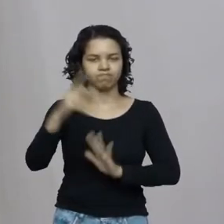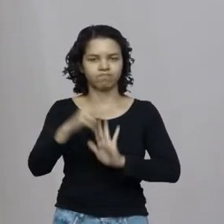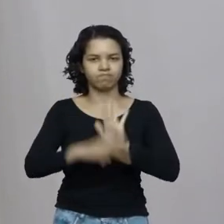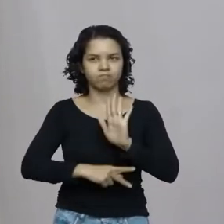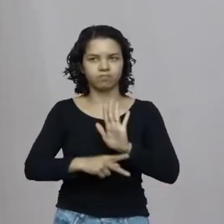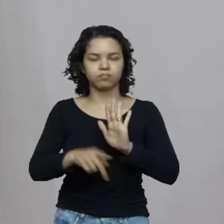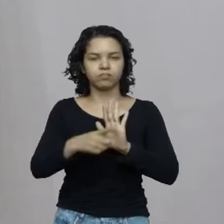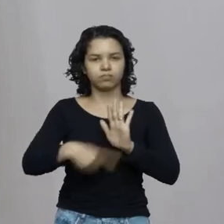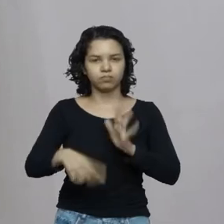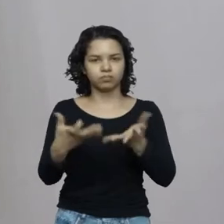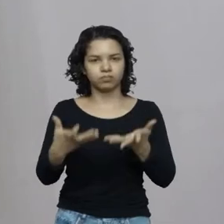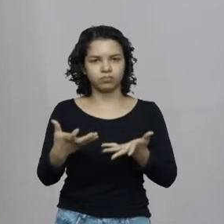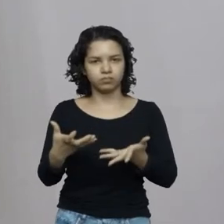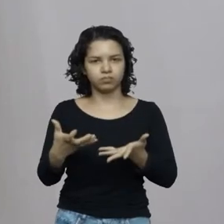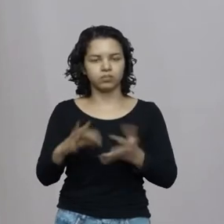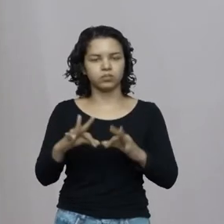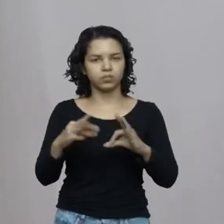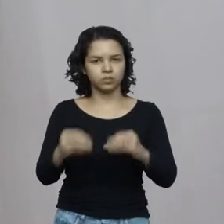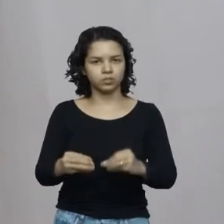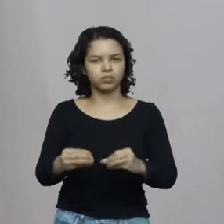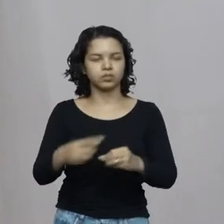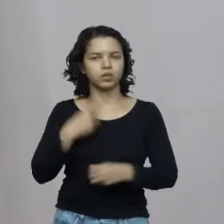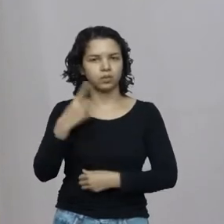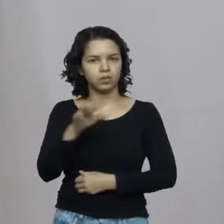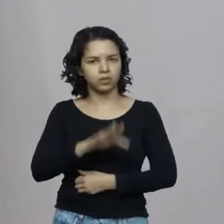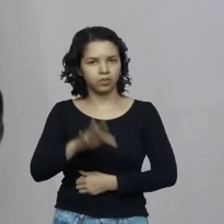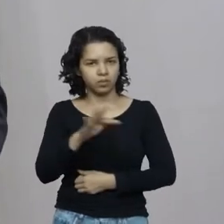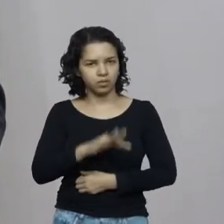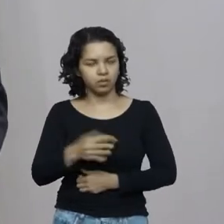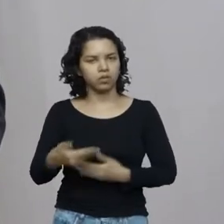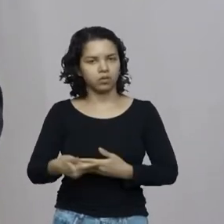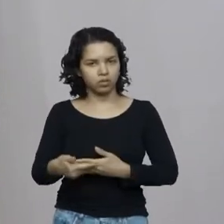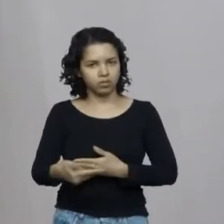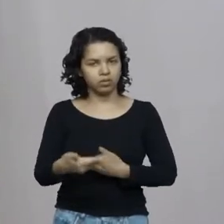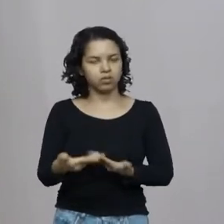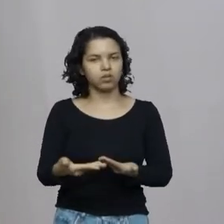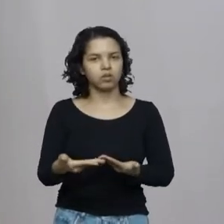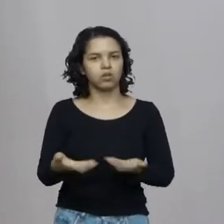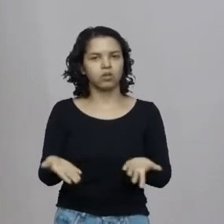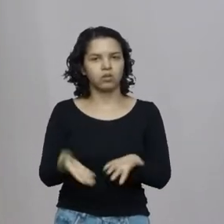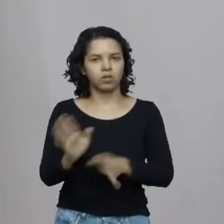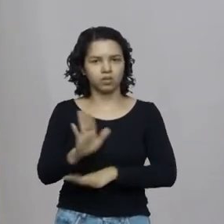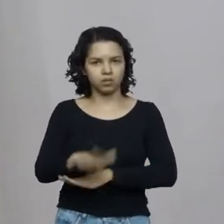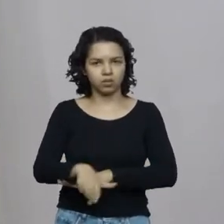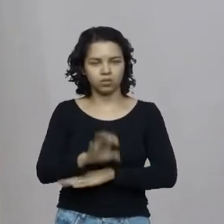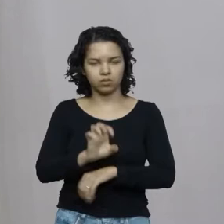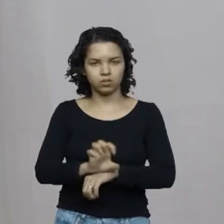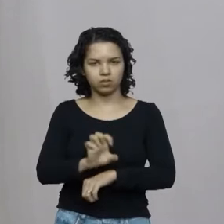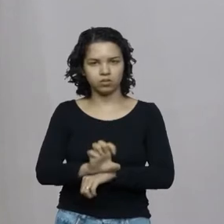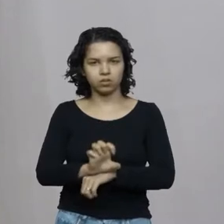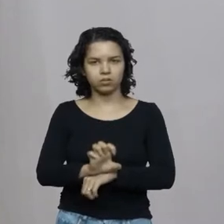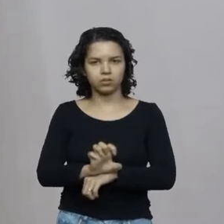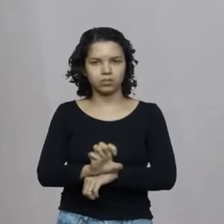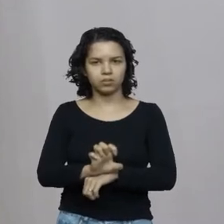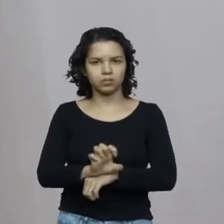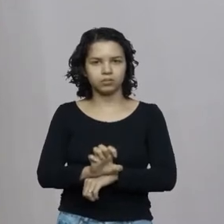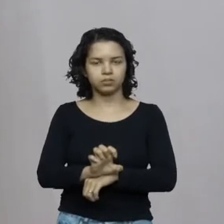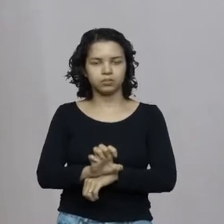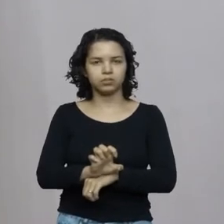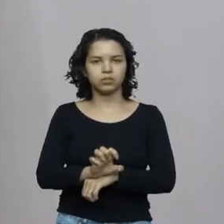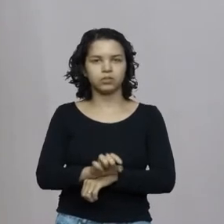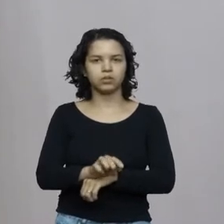Gostaria muito que todos os deputados federais e eles receberão esse material da tarde hoje aqui do Estado de Santa Catarina que